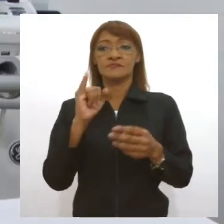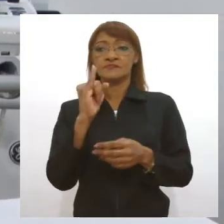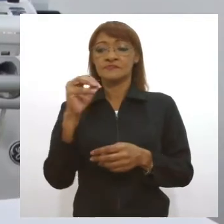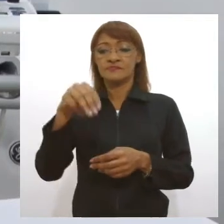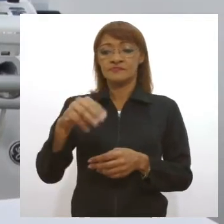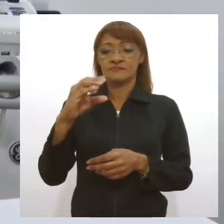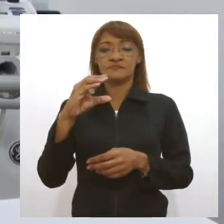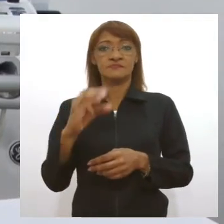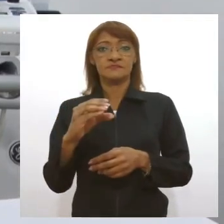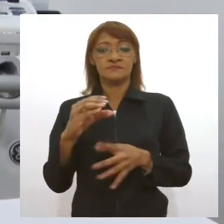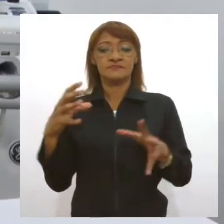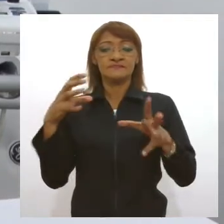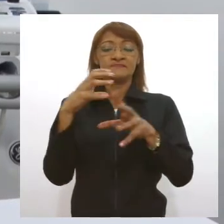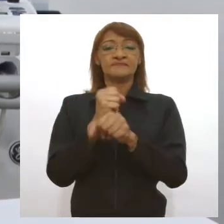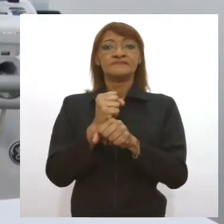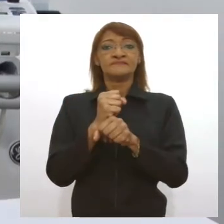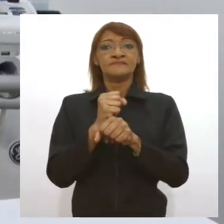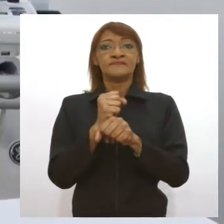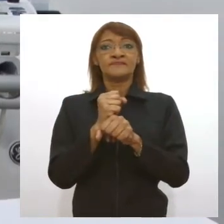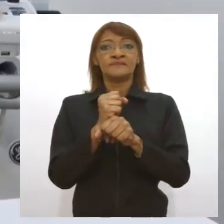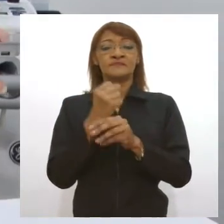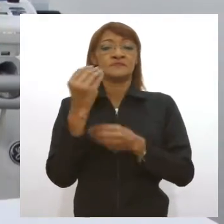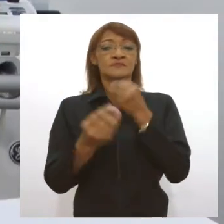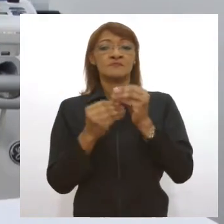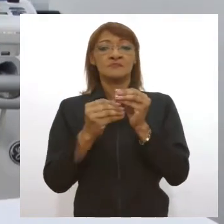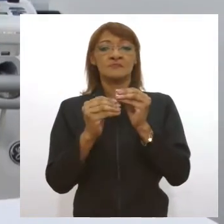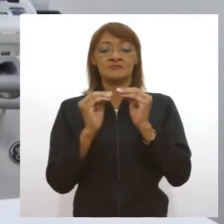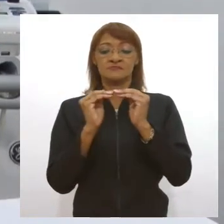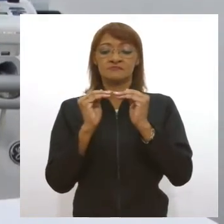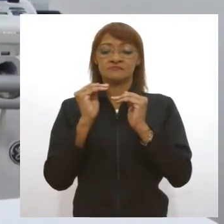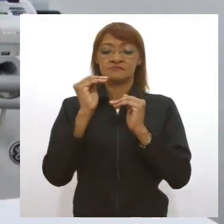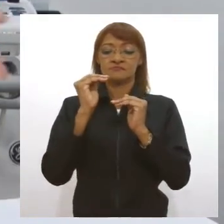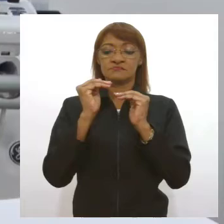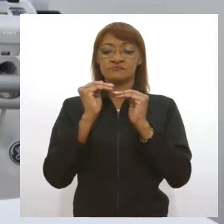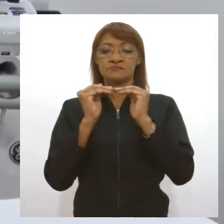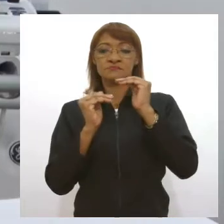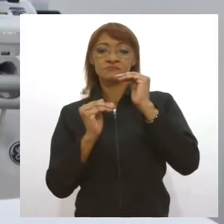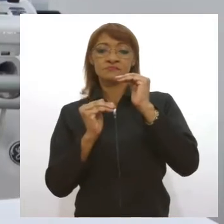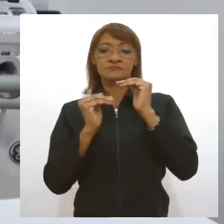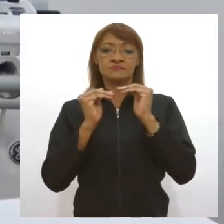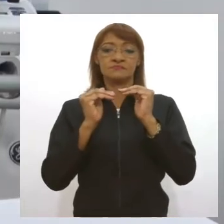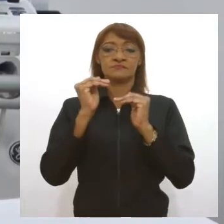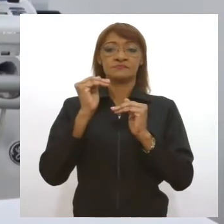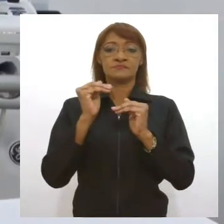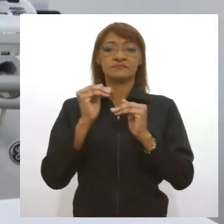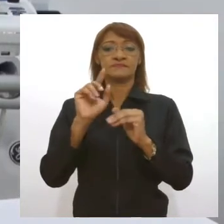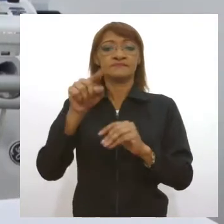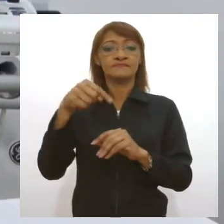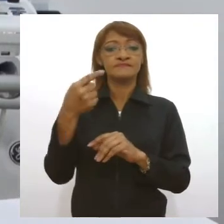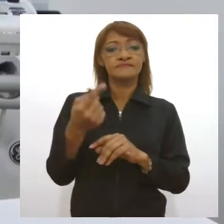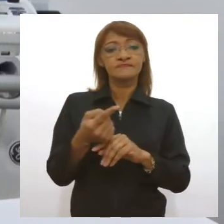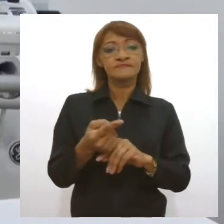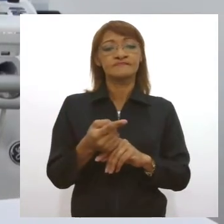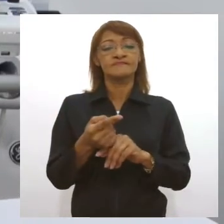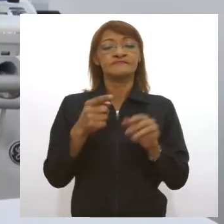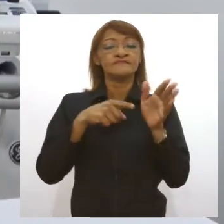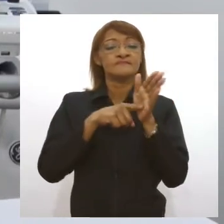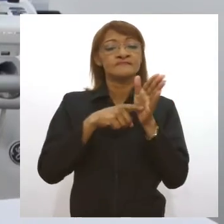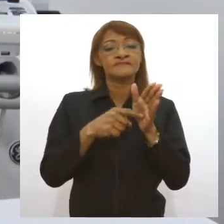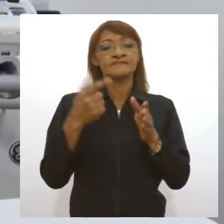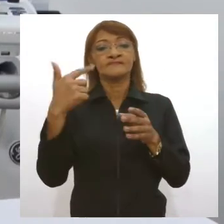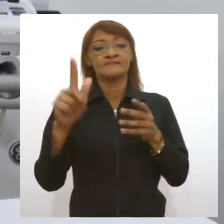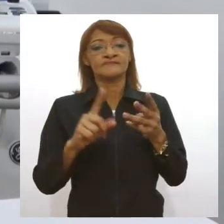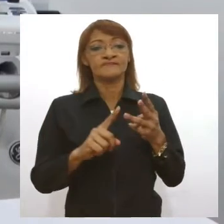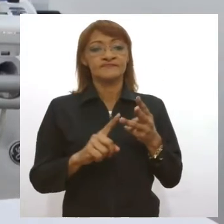que é para calcular o grau de obesidade desse paciente. A partir dessa avaliação, ele vai fazer uma